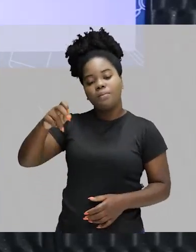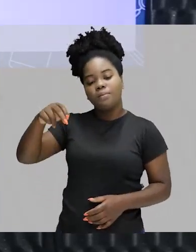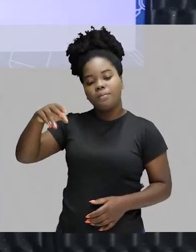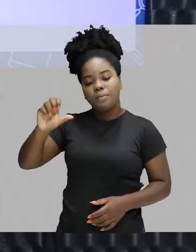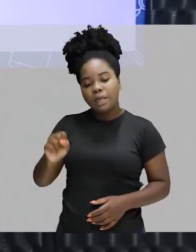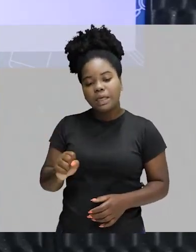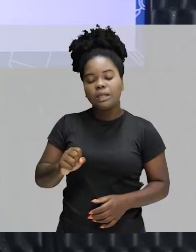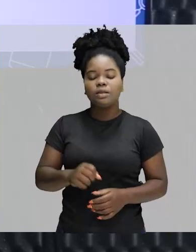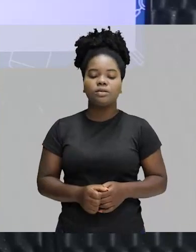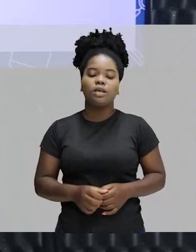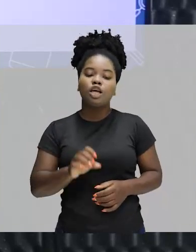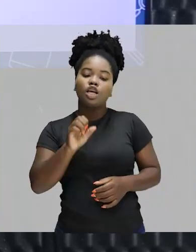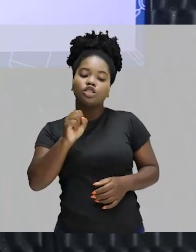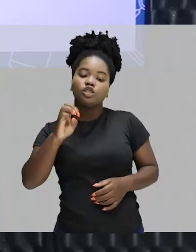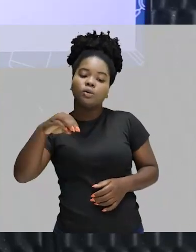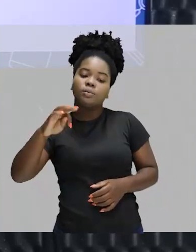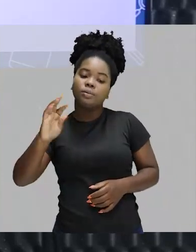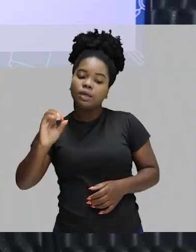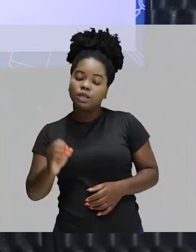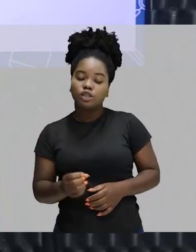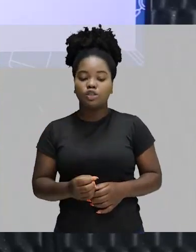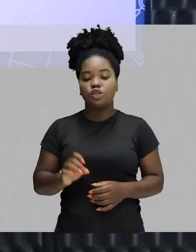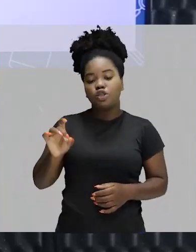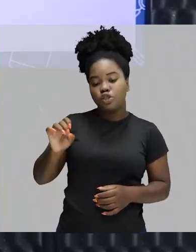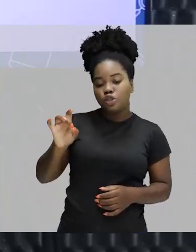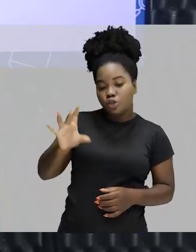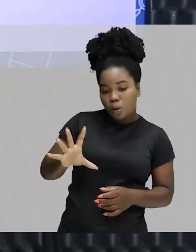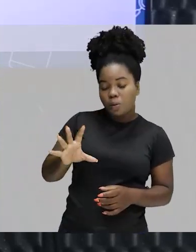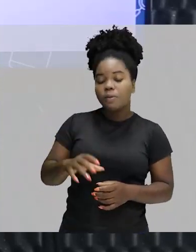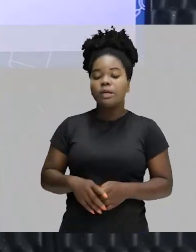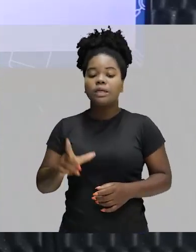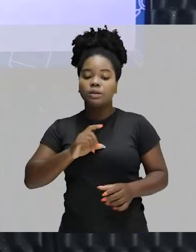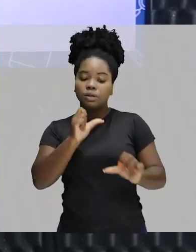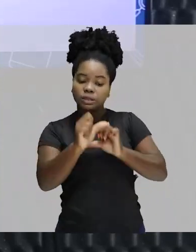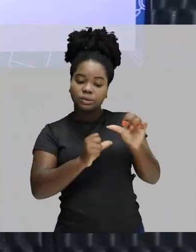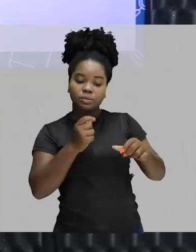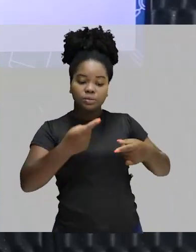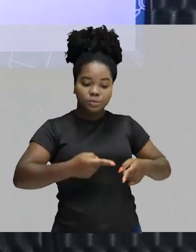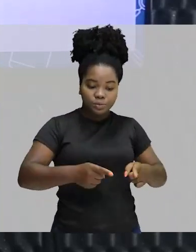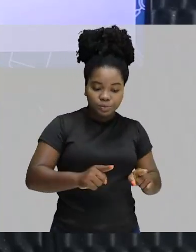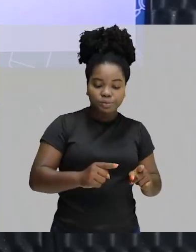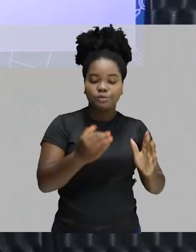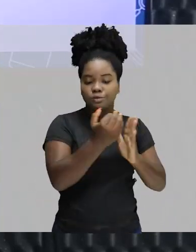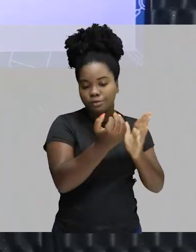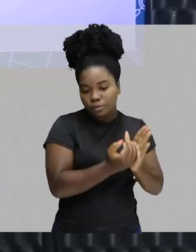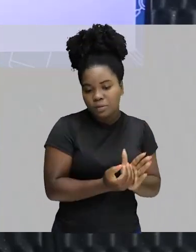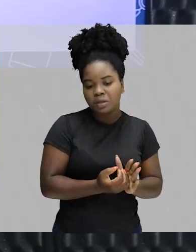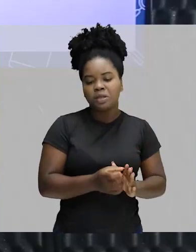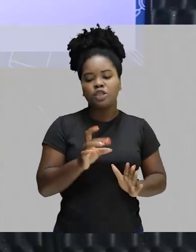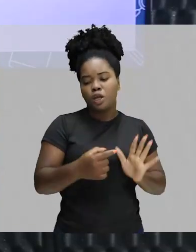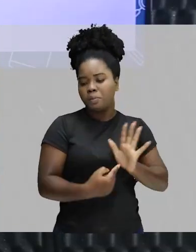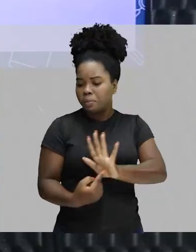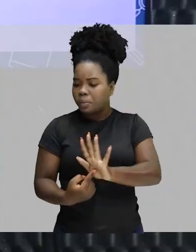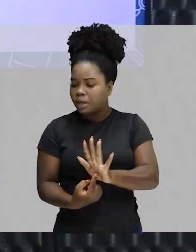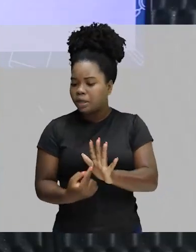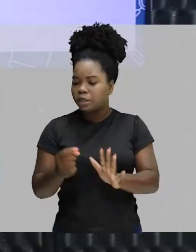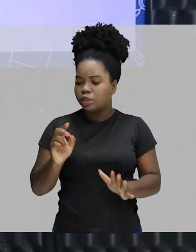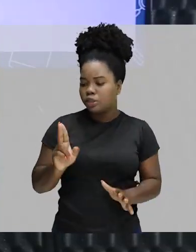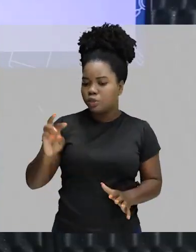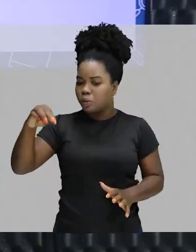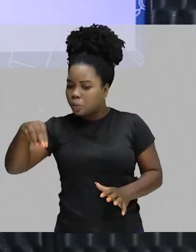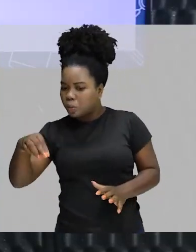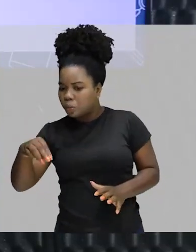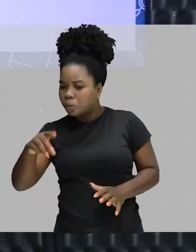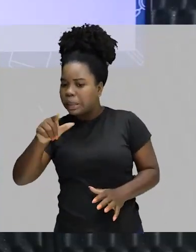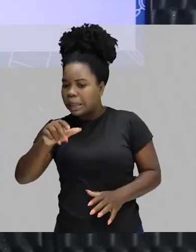Então, vocês sabem que as palavras, elas podem ter essa mudança da classe gramatical. Não é toda vez que aparece o 1 que ele vai ser artigo.